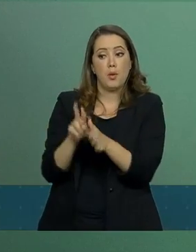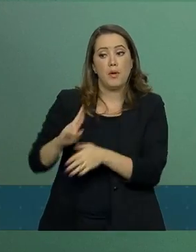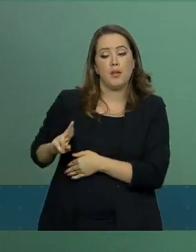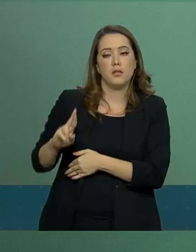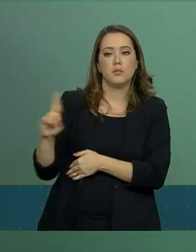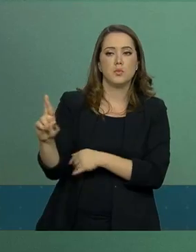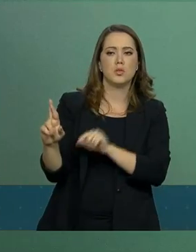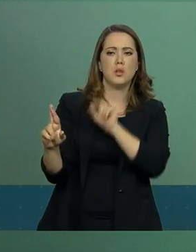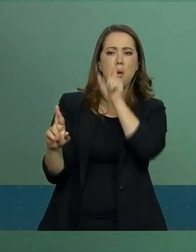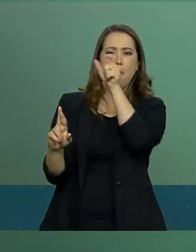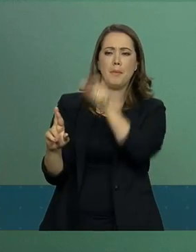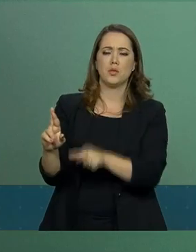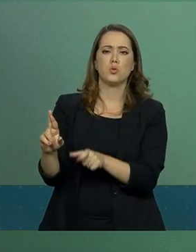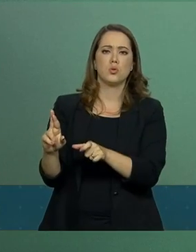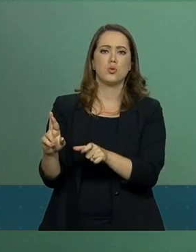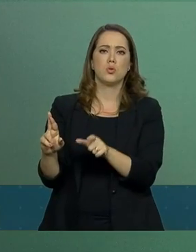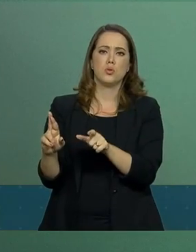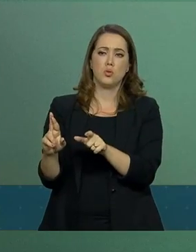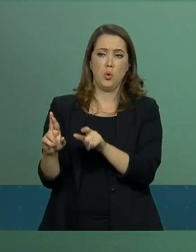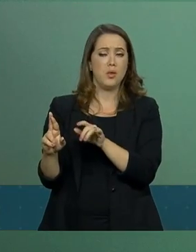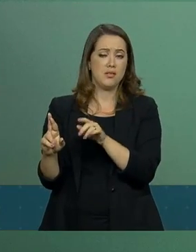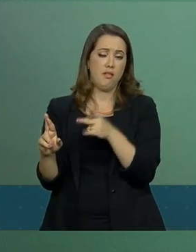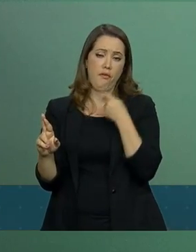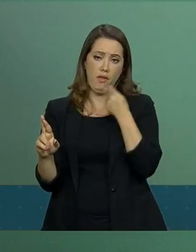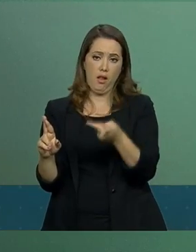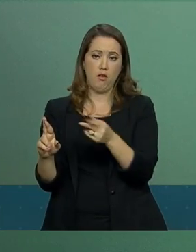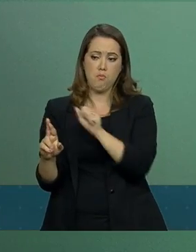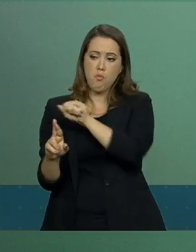responsabilidade daqueles que as emitem.